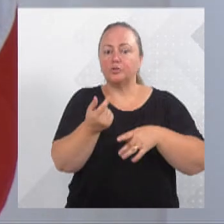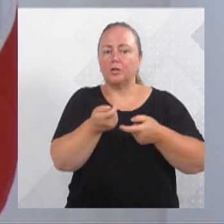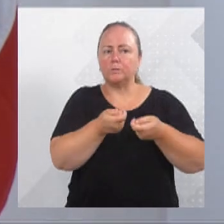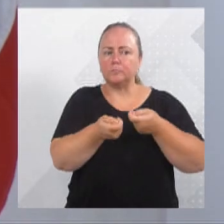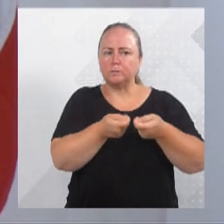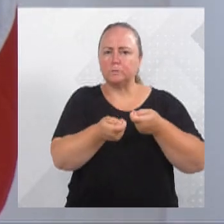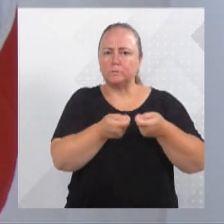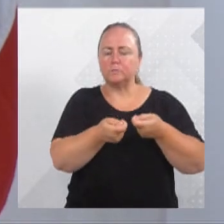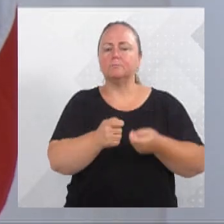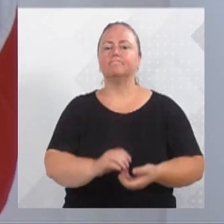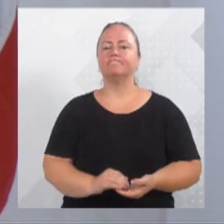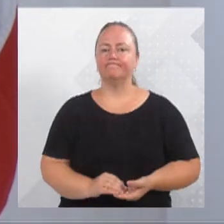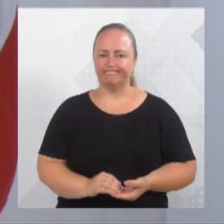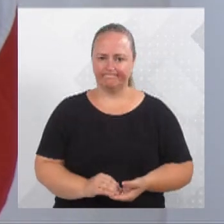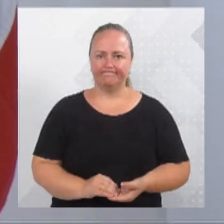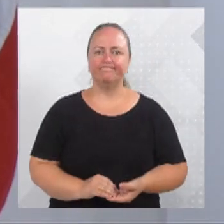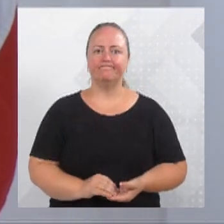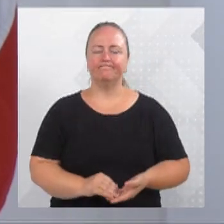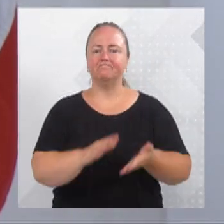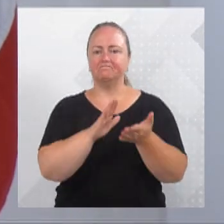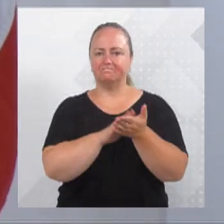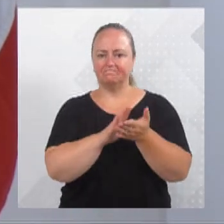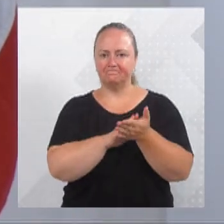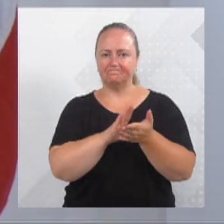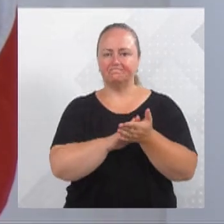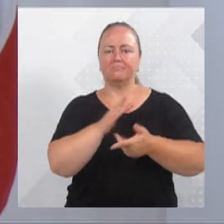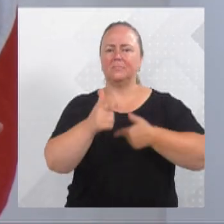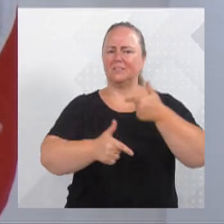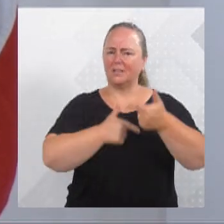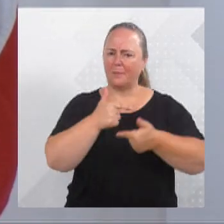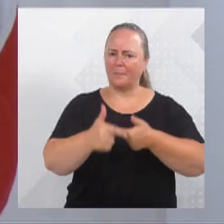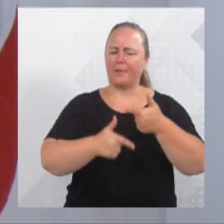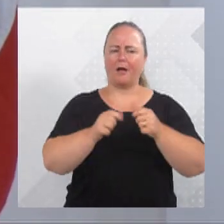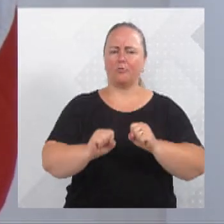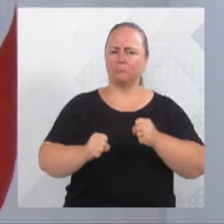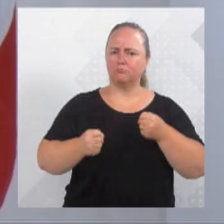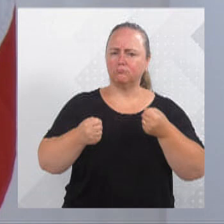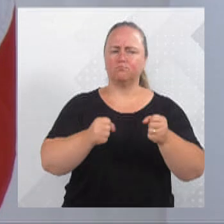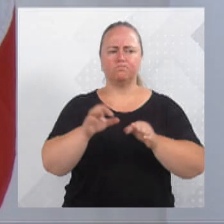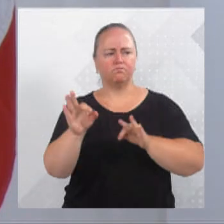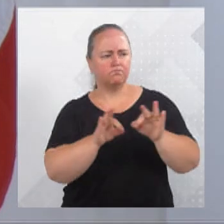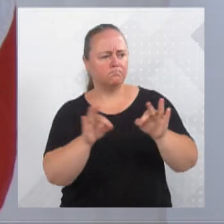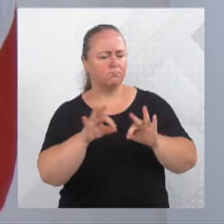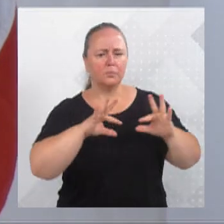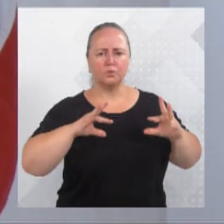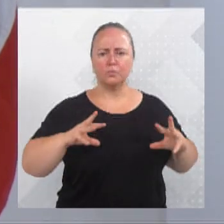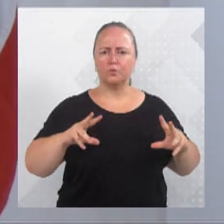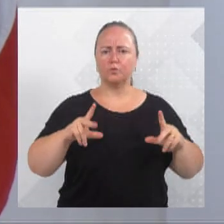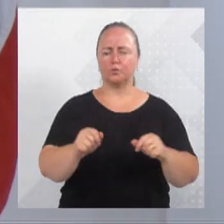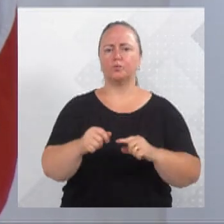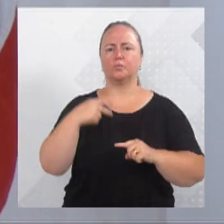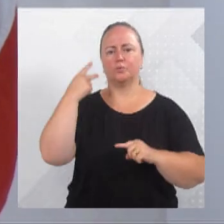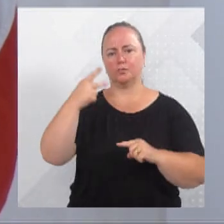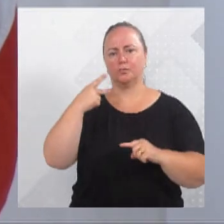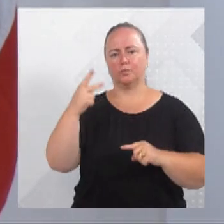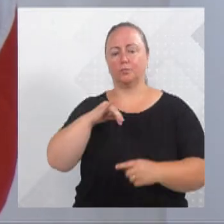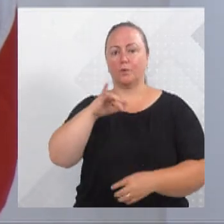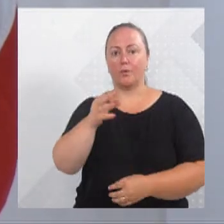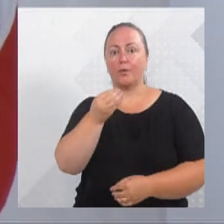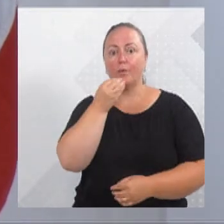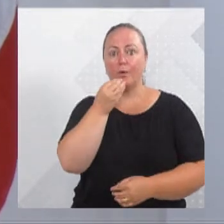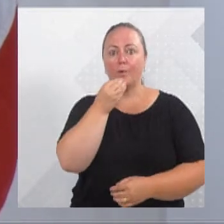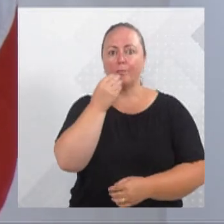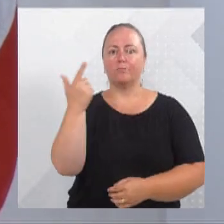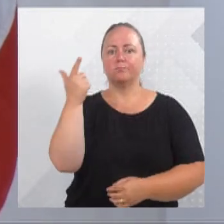para o Executivo, parabenizar pelo trabalho, pela dedicação, pela organização de todos os vereadores, pela oportunidade que temos